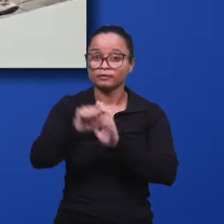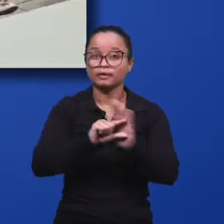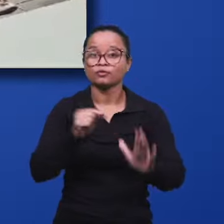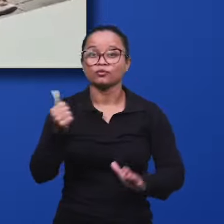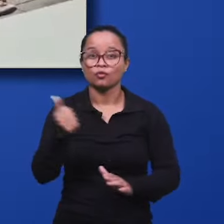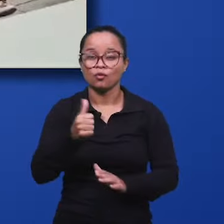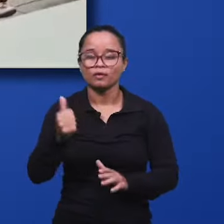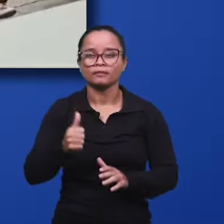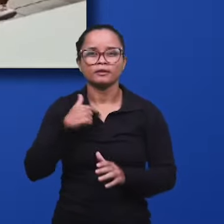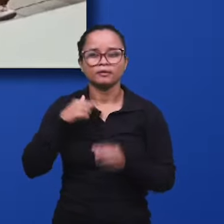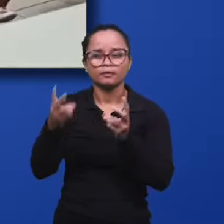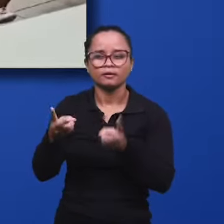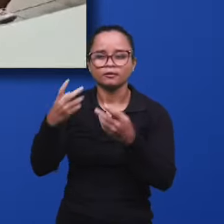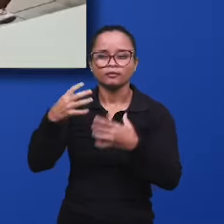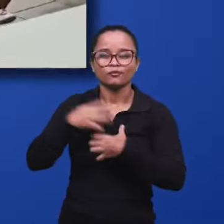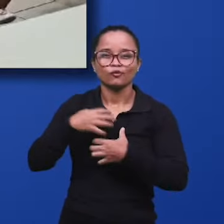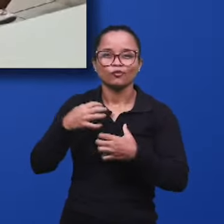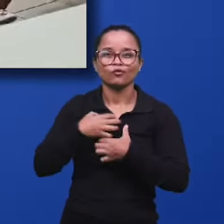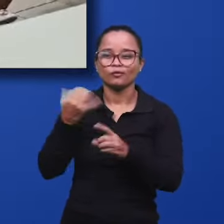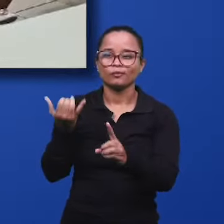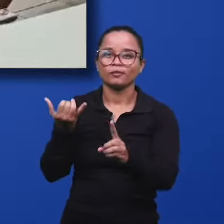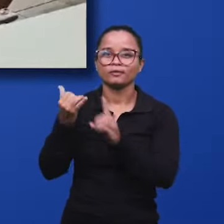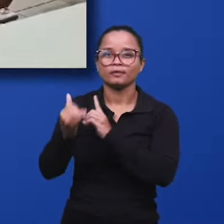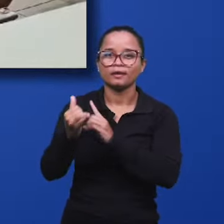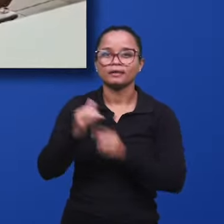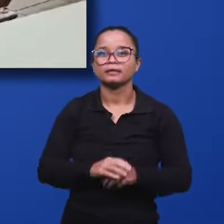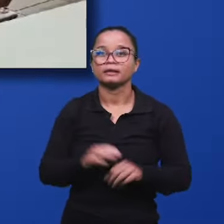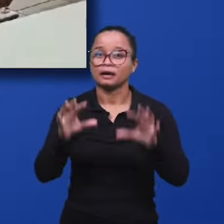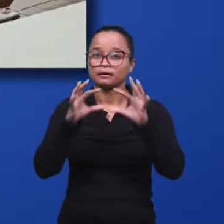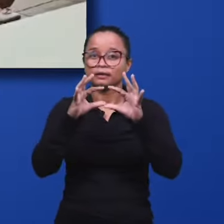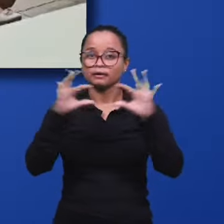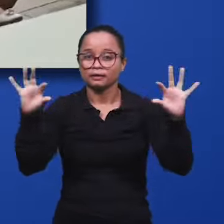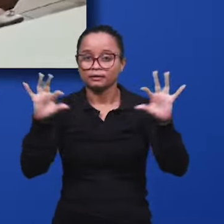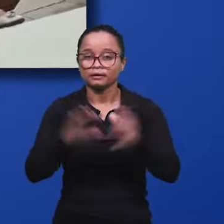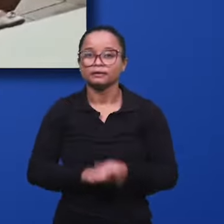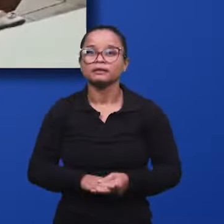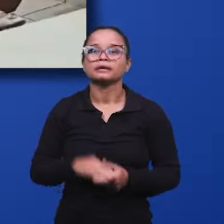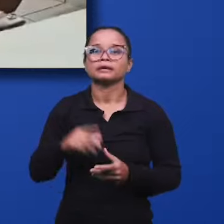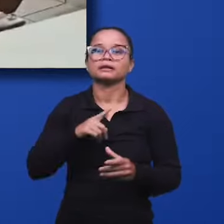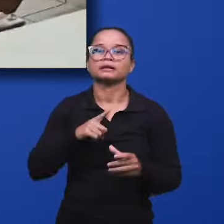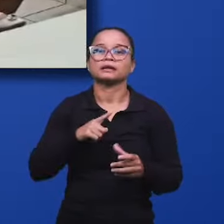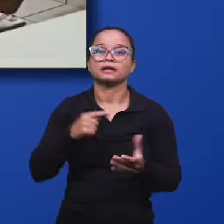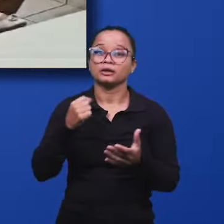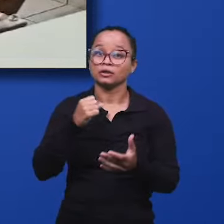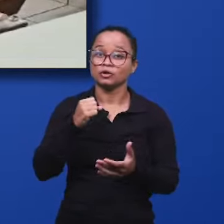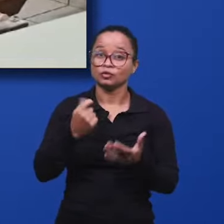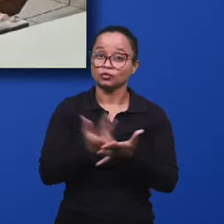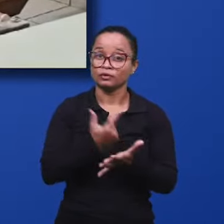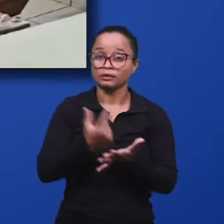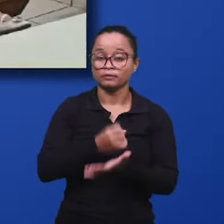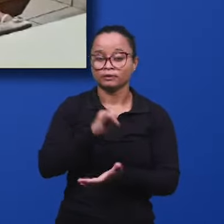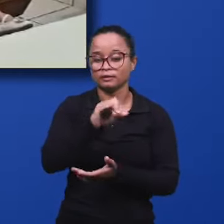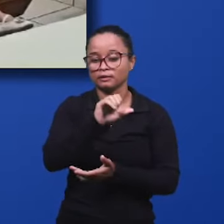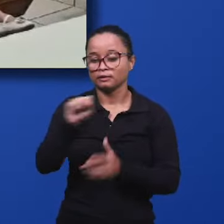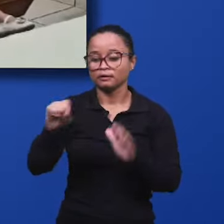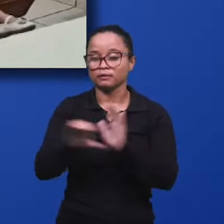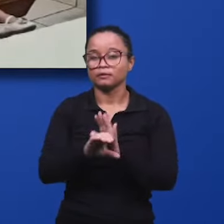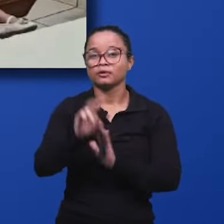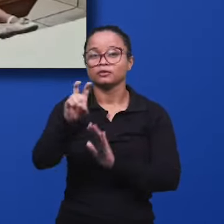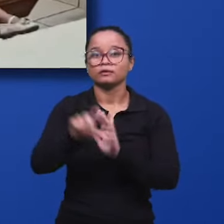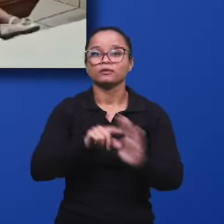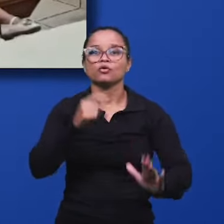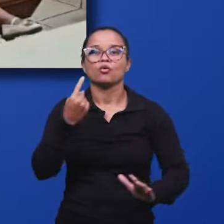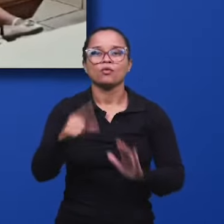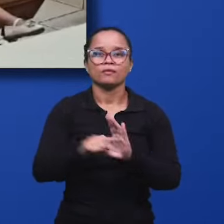8, verso 11, identifica o sentido profético das seguintes expressões que estão no livro de Isaías, capítulo